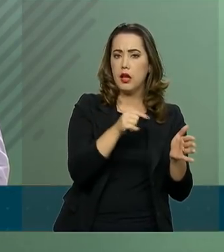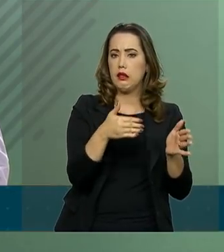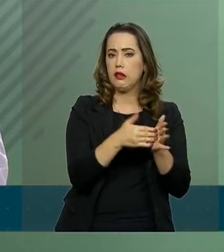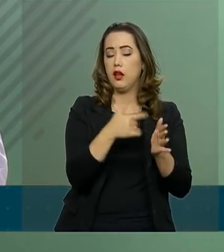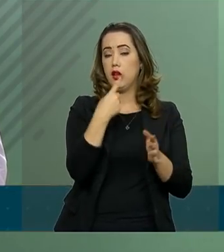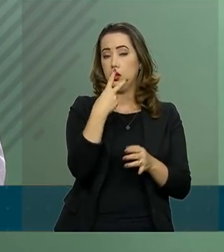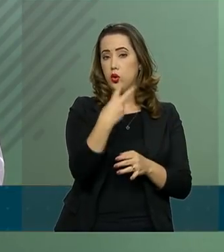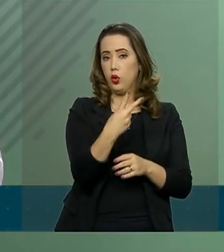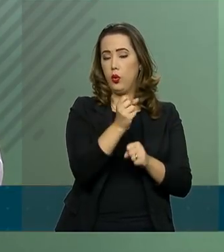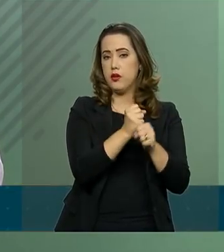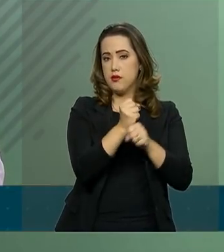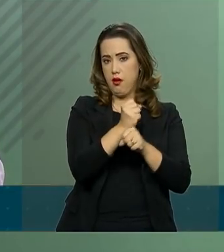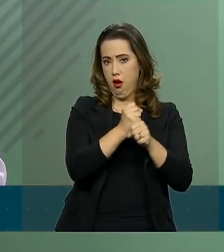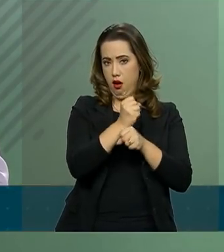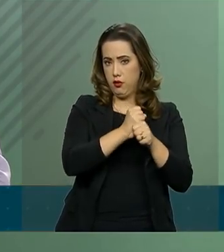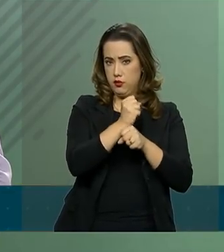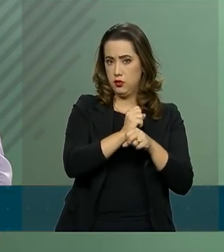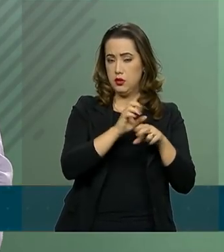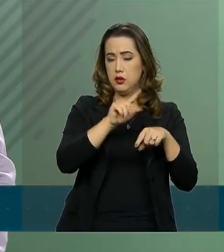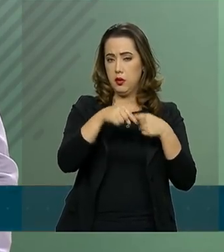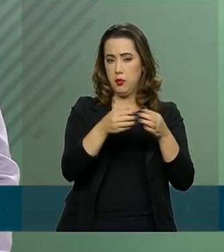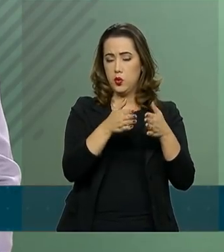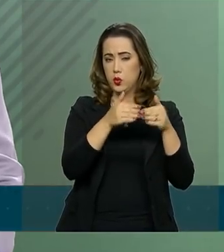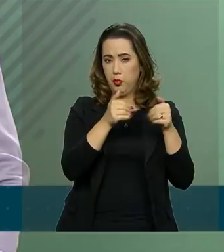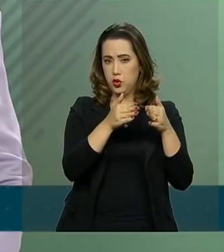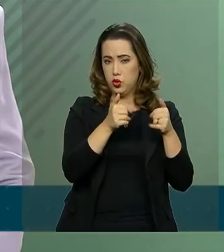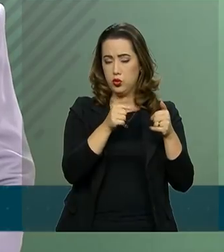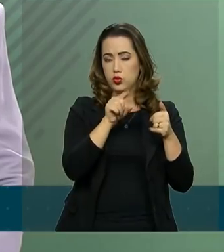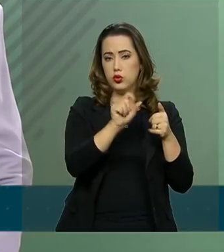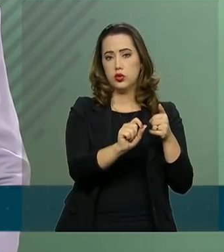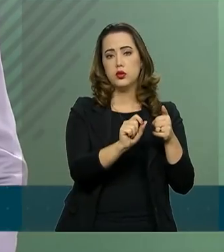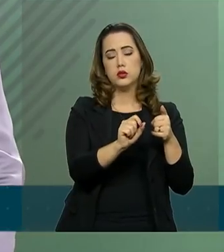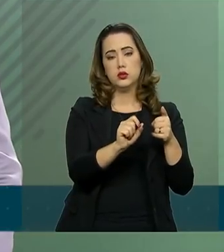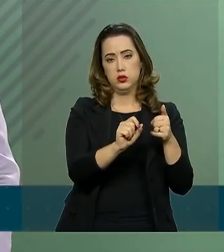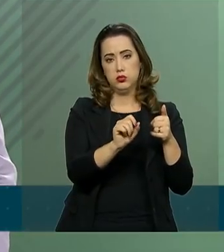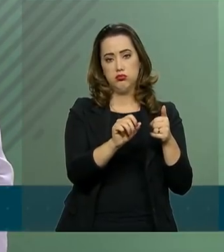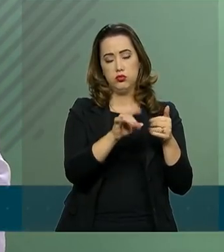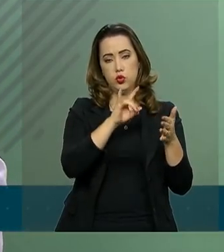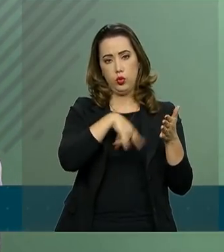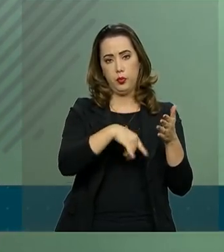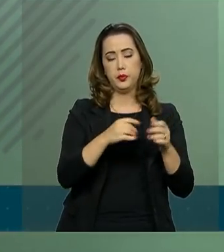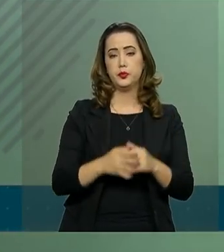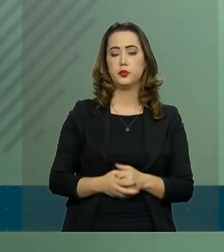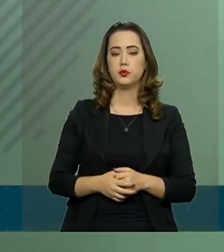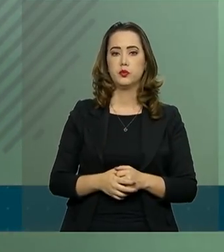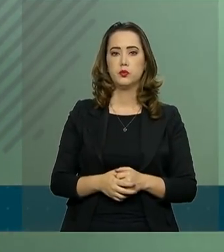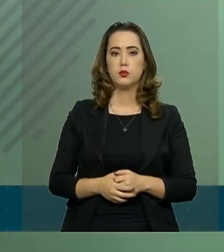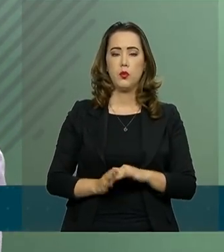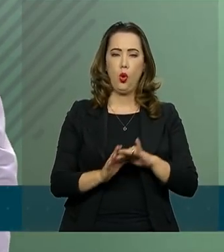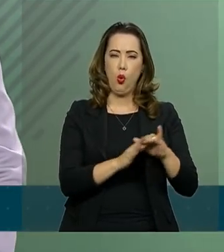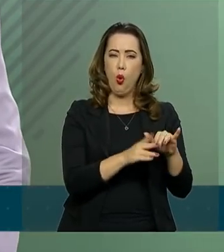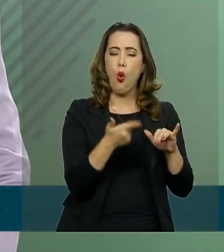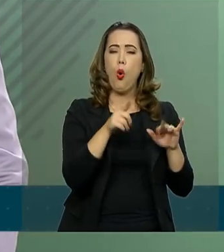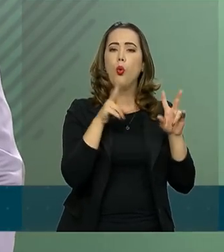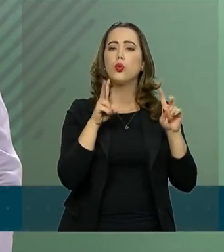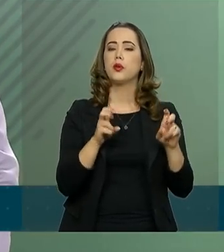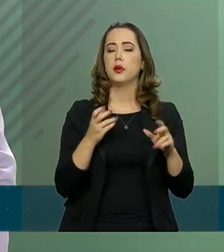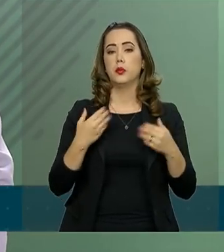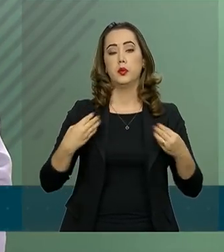a partir do pedido de exame. Ministério da Justiça e da Segurança Pública.